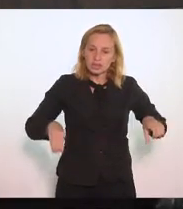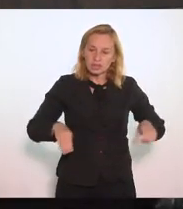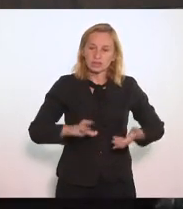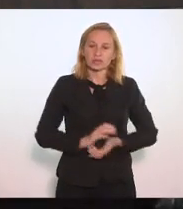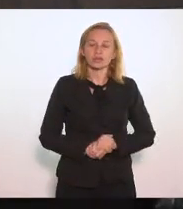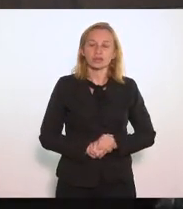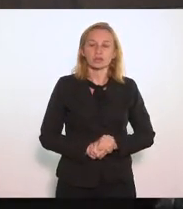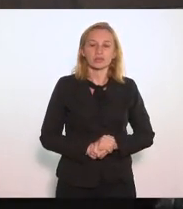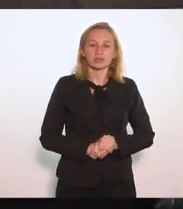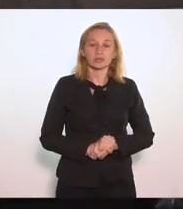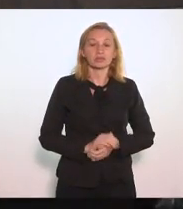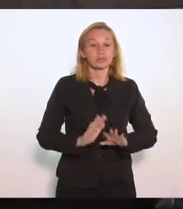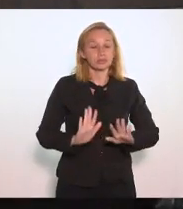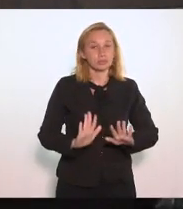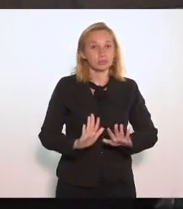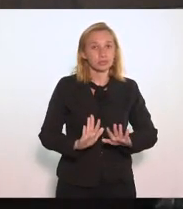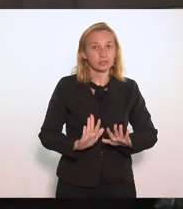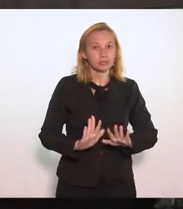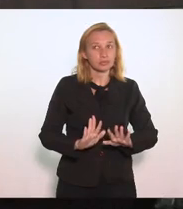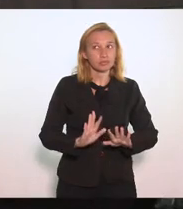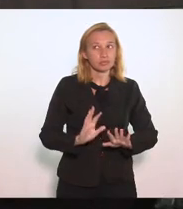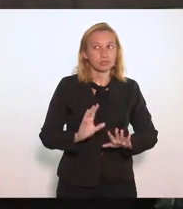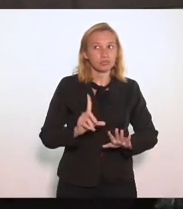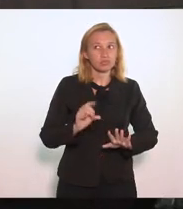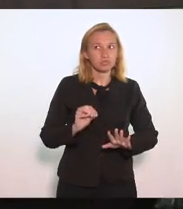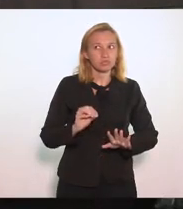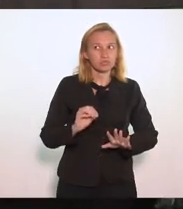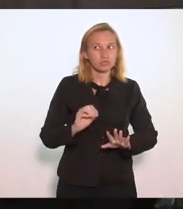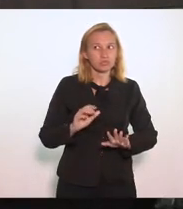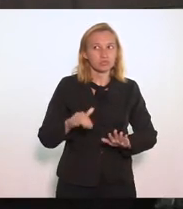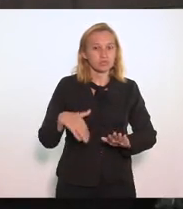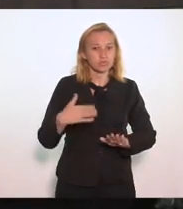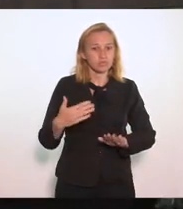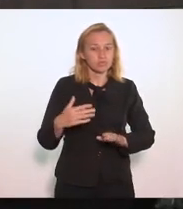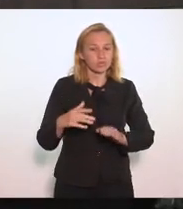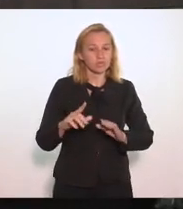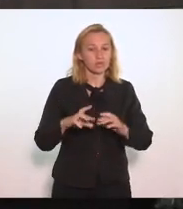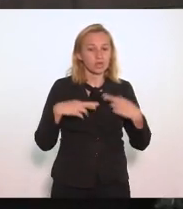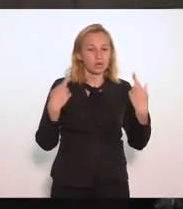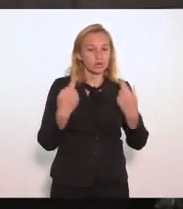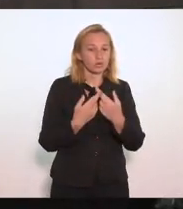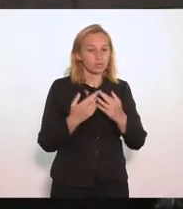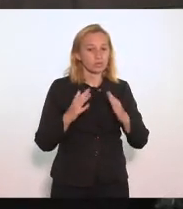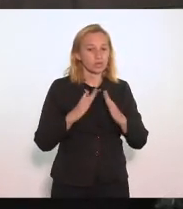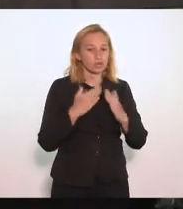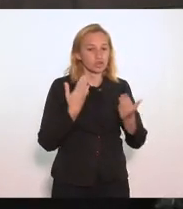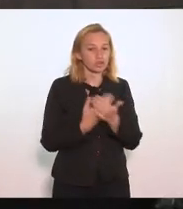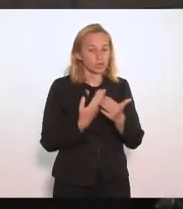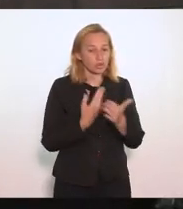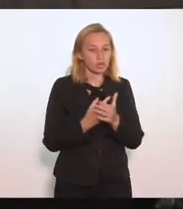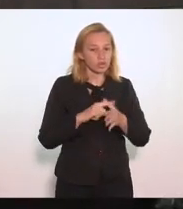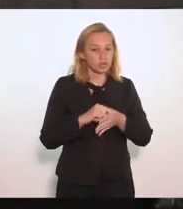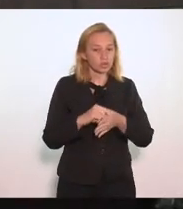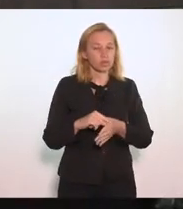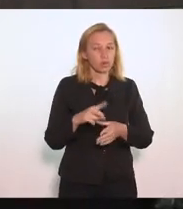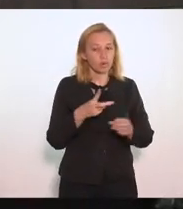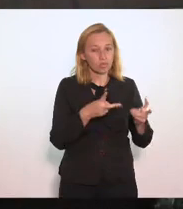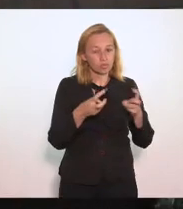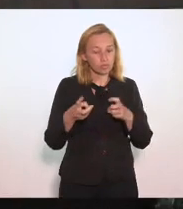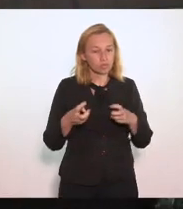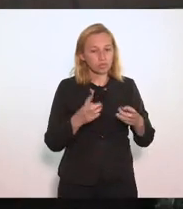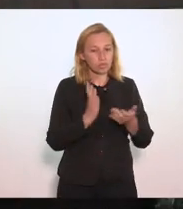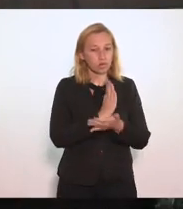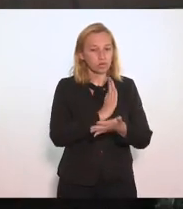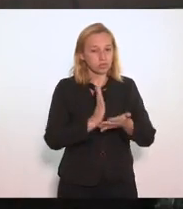Mais cedo Ao longo Da reunião Do Colégio Líderes Vi algumas Discussões